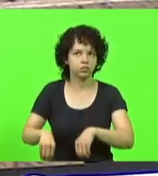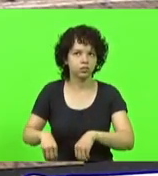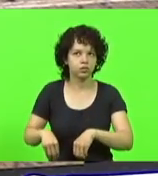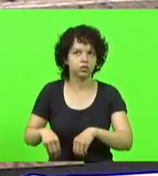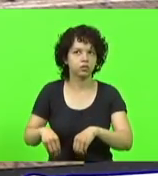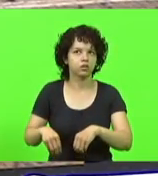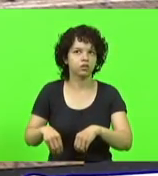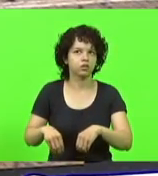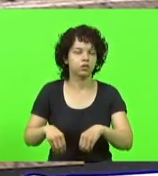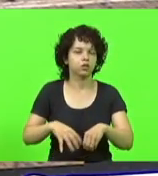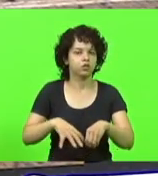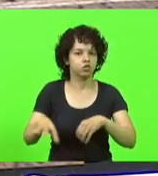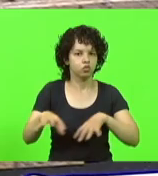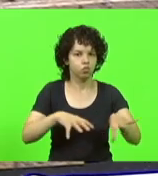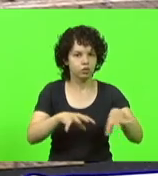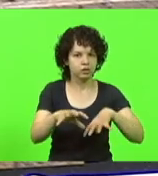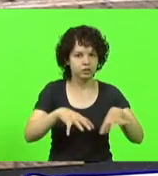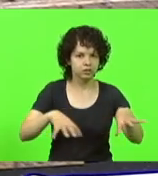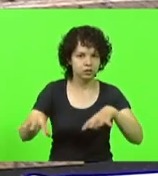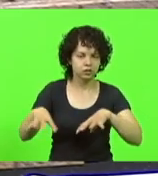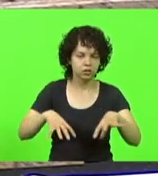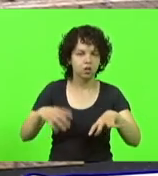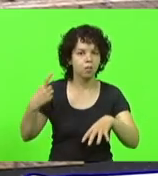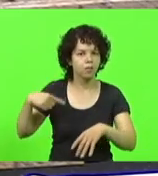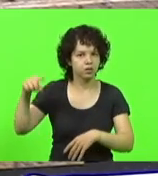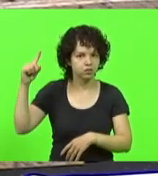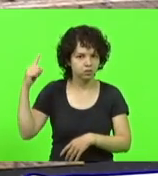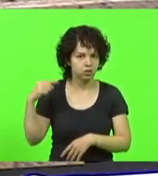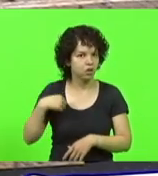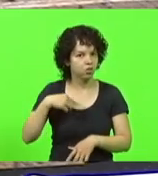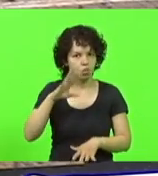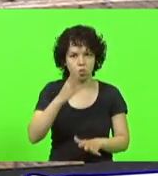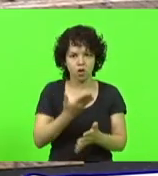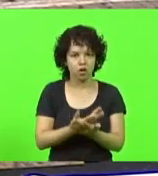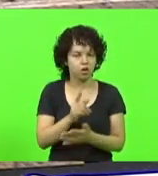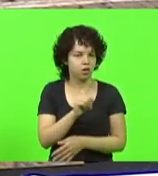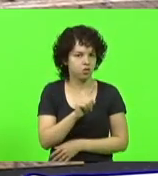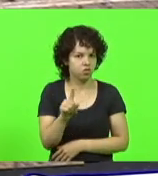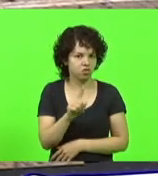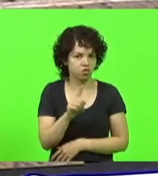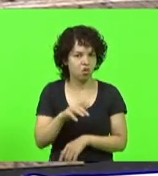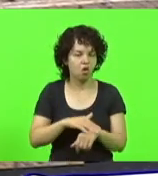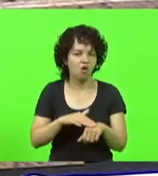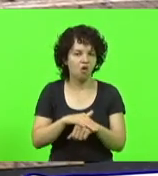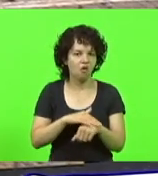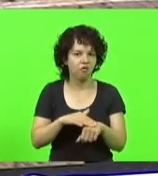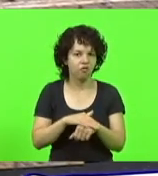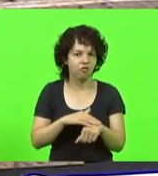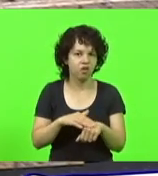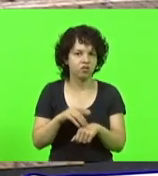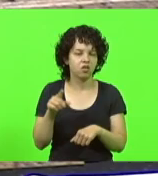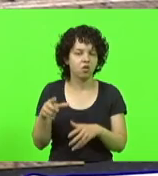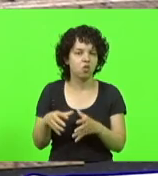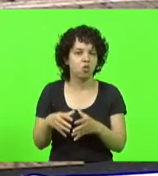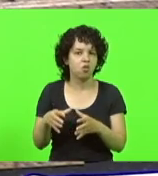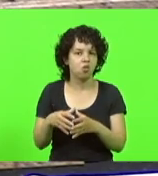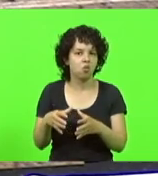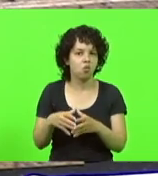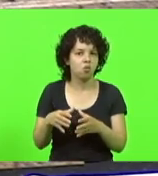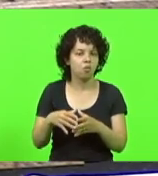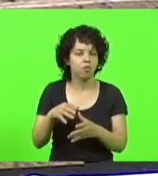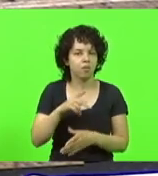distribuição passada. Eu não acredito naquela conversa mole que eu escutei aqui do comando-geral da PM, das